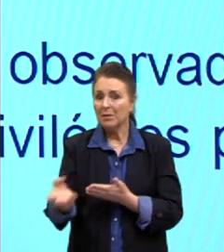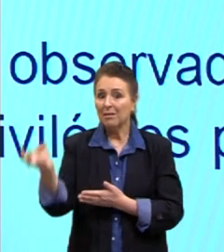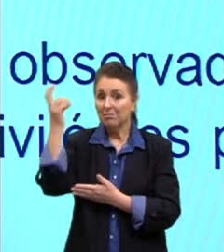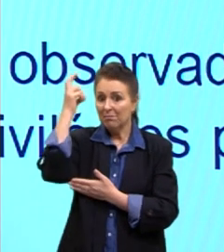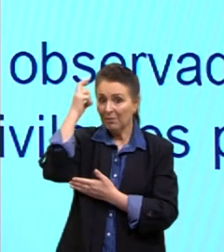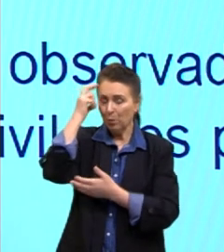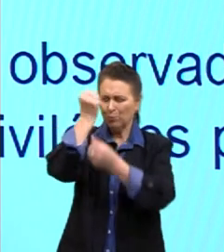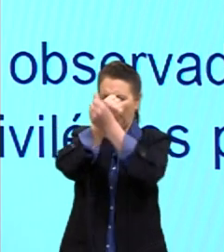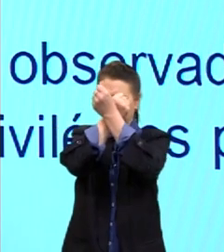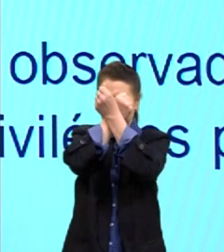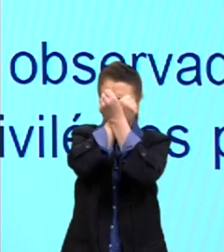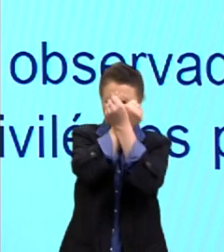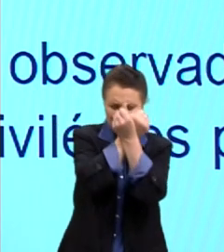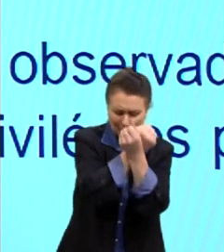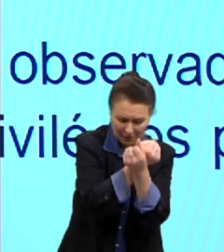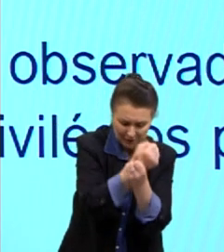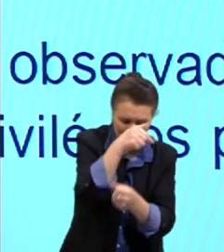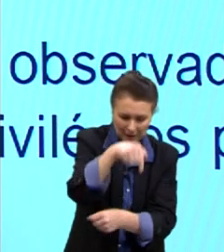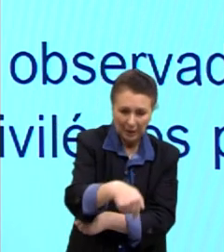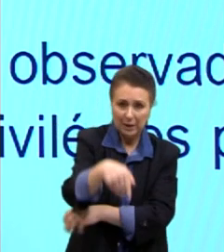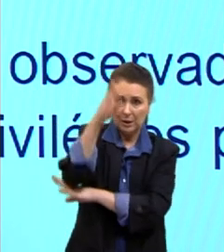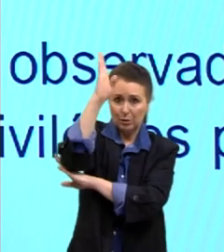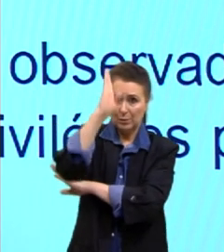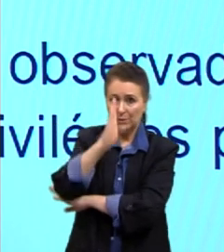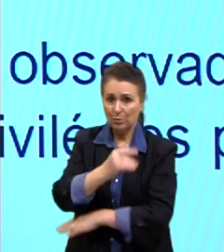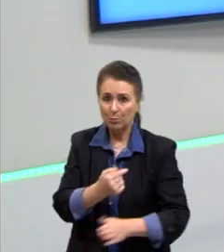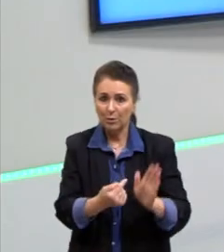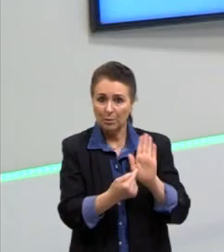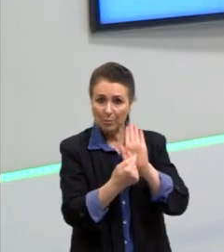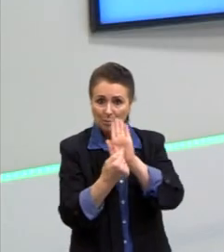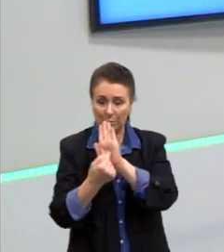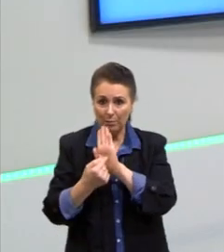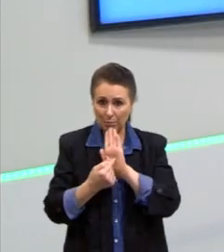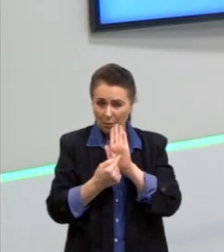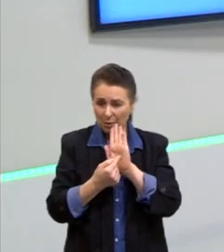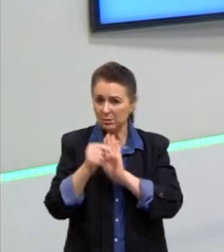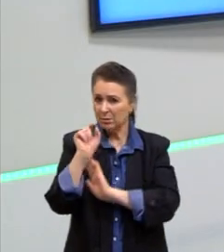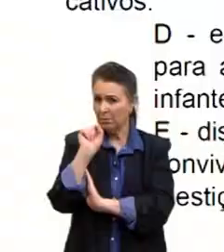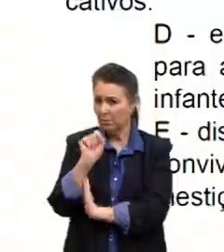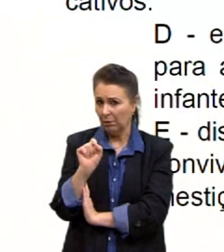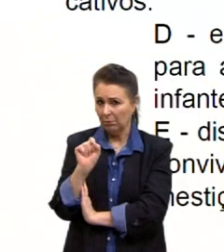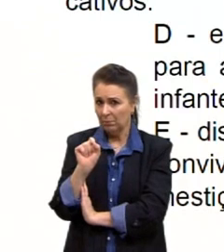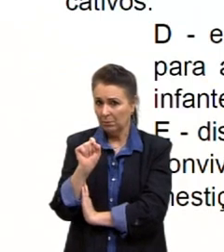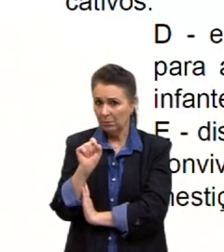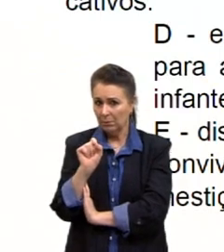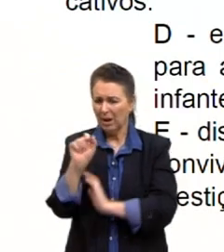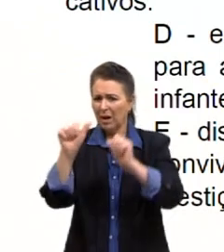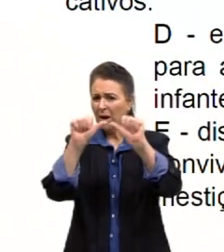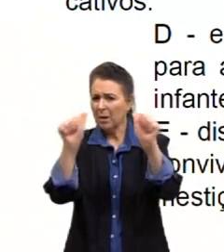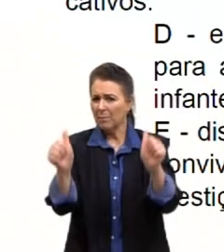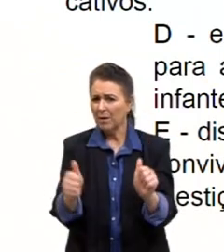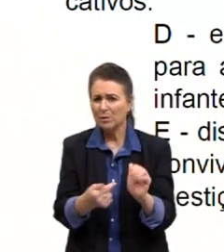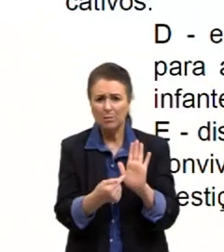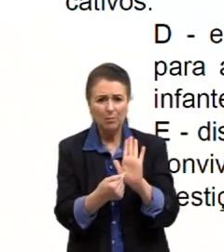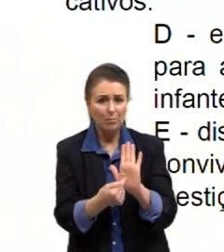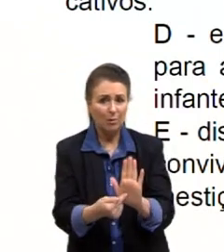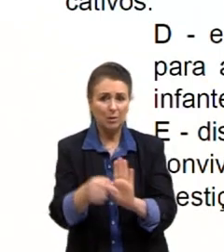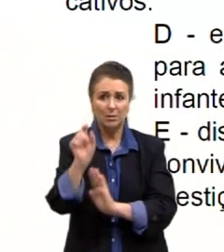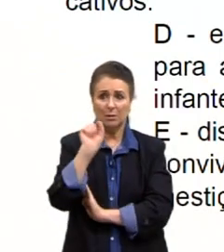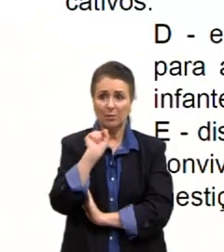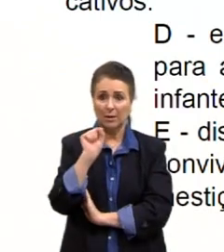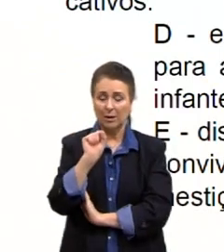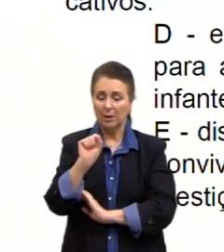escravista no Brasil, ao expressar a... Então, o que essa imagem mostra? Então, aqui tem